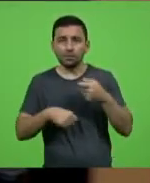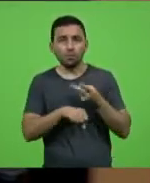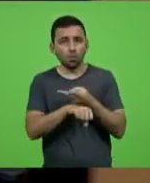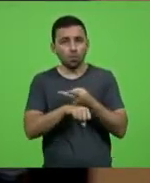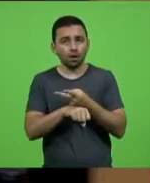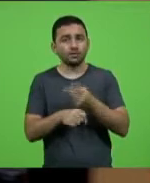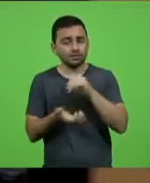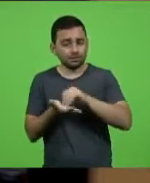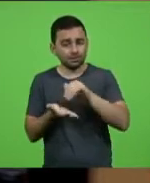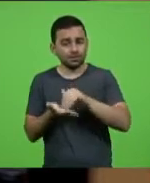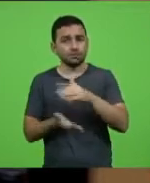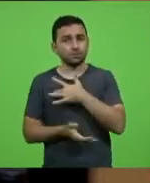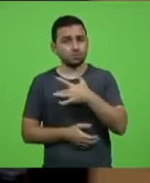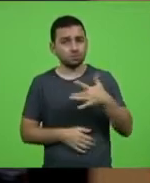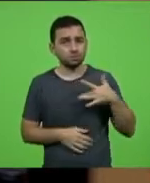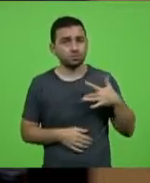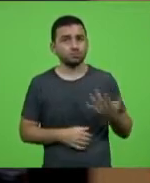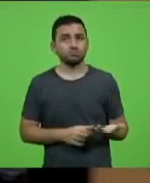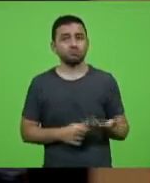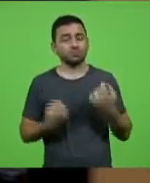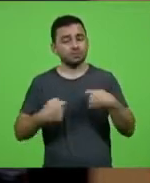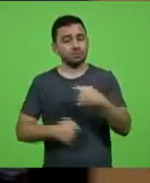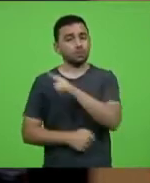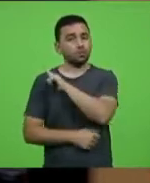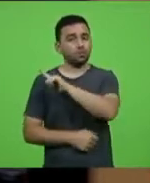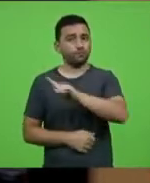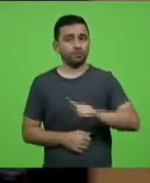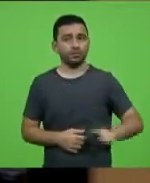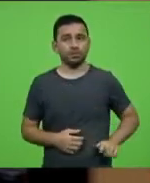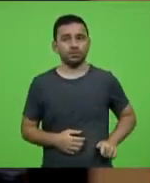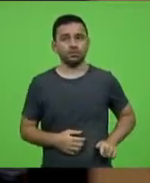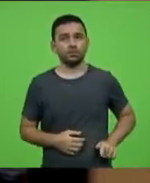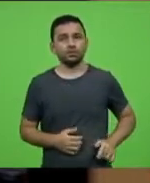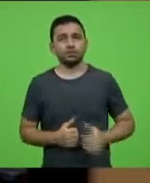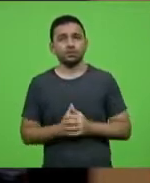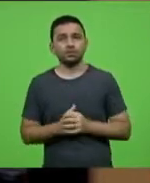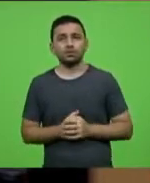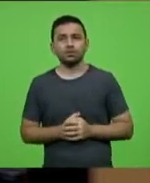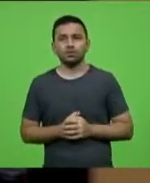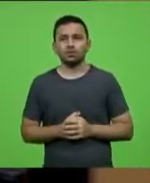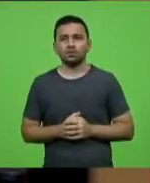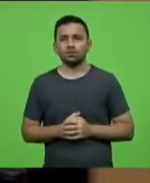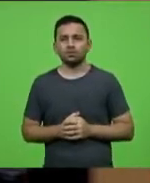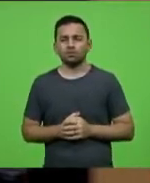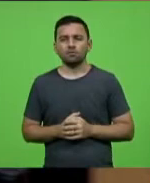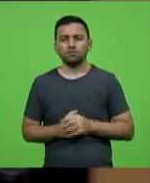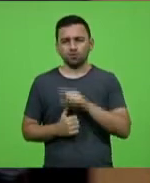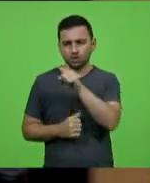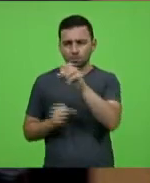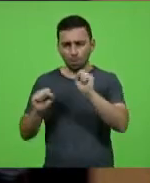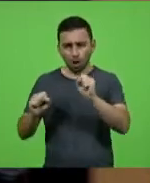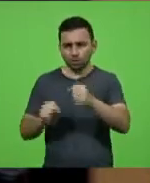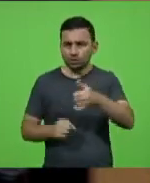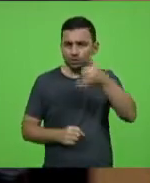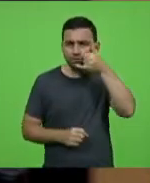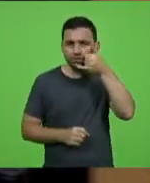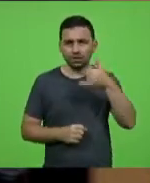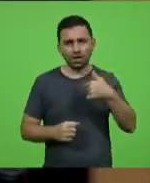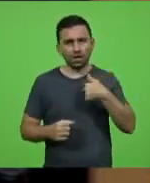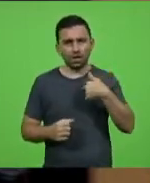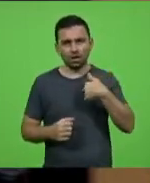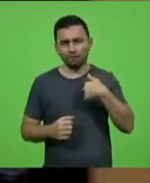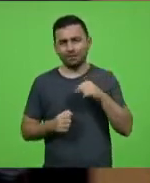Secretaria da Saúde, tem que procurar os governos. Não, mas não dá para o senhor me passar o telefone igual, eu não meto mão em